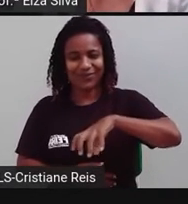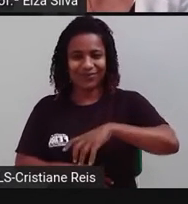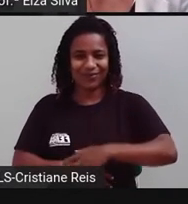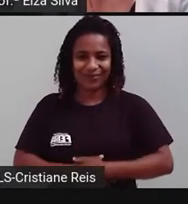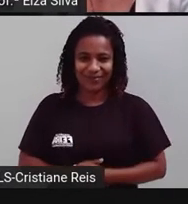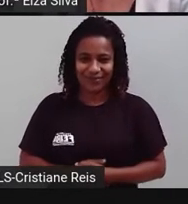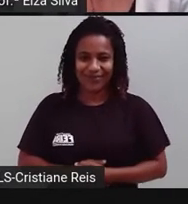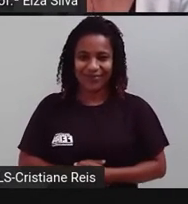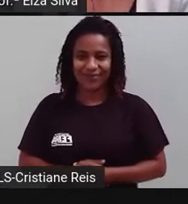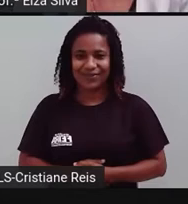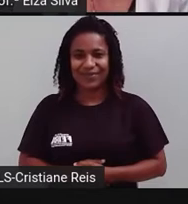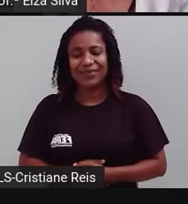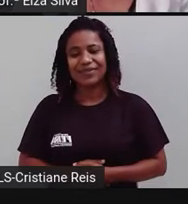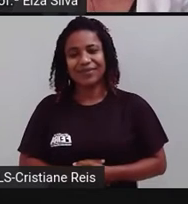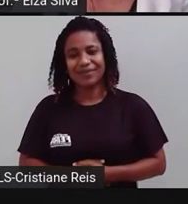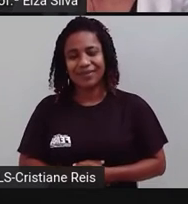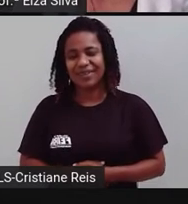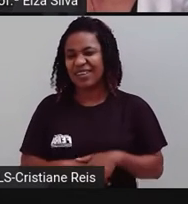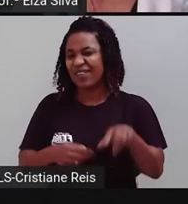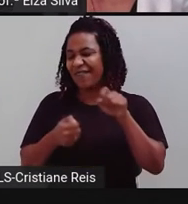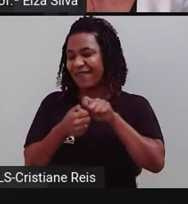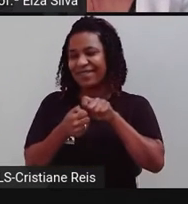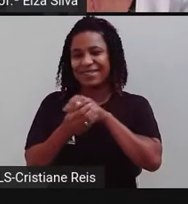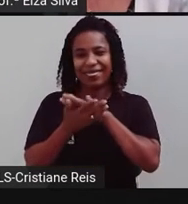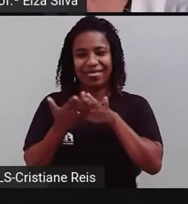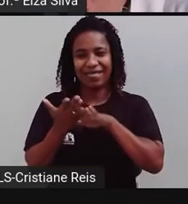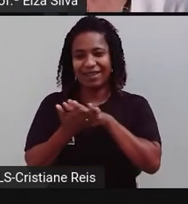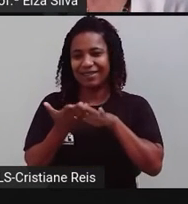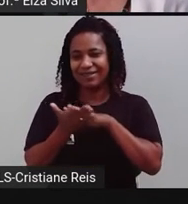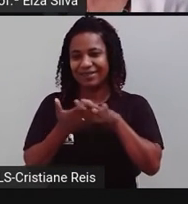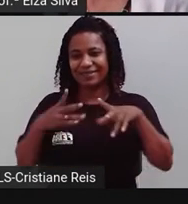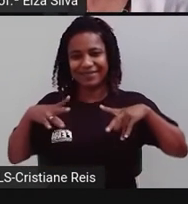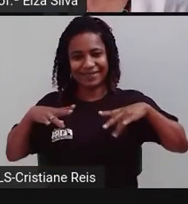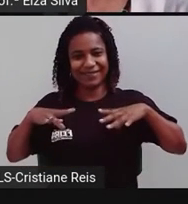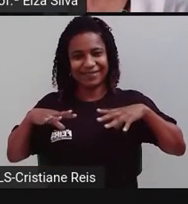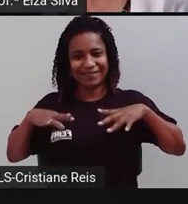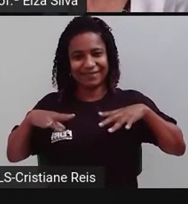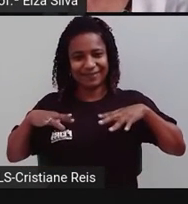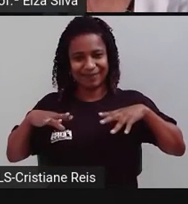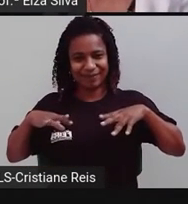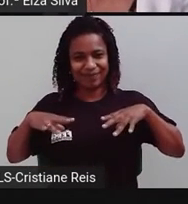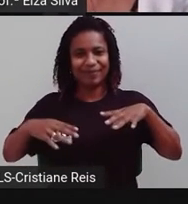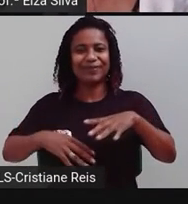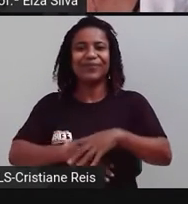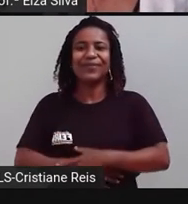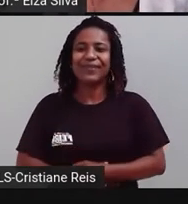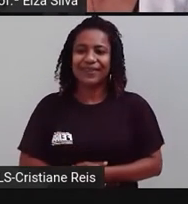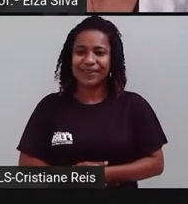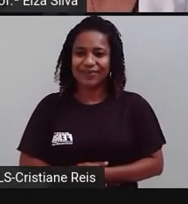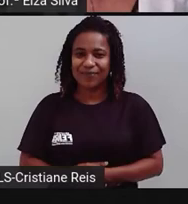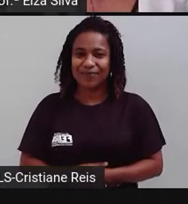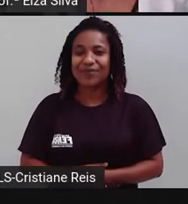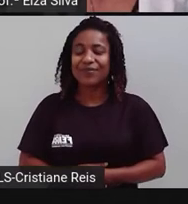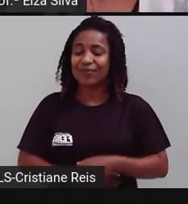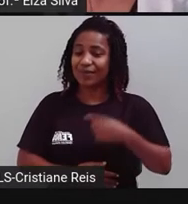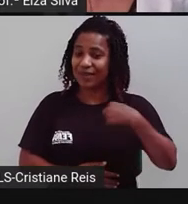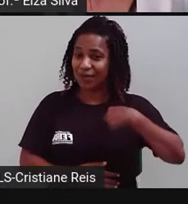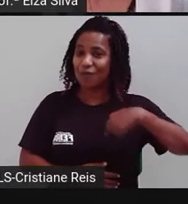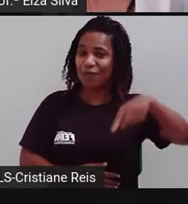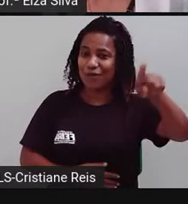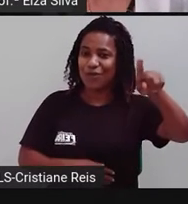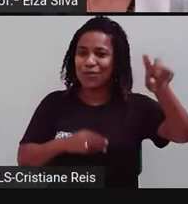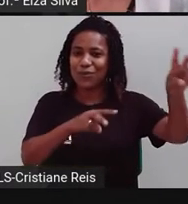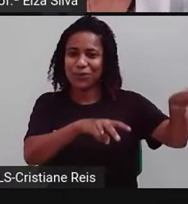to do. Eu não vou fazer nada. I am going to go to the countryside. Então, eu vou para o campo.